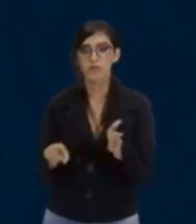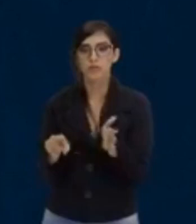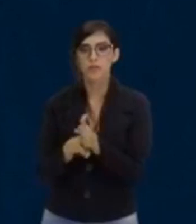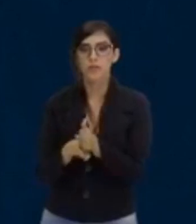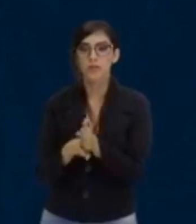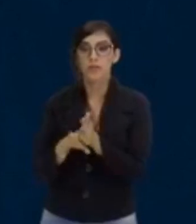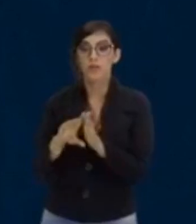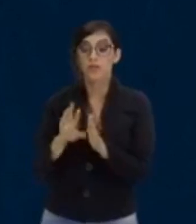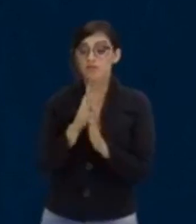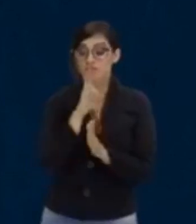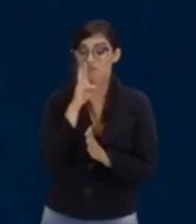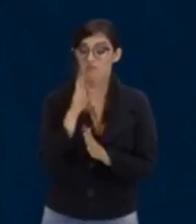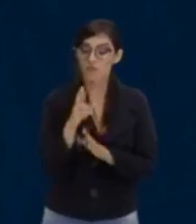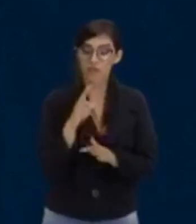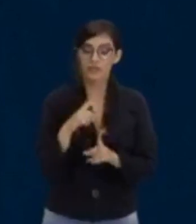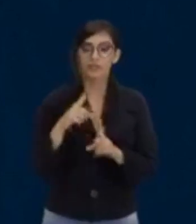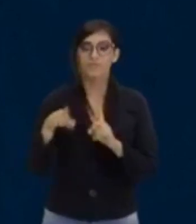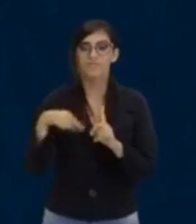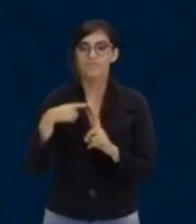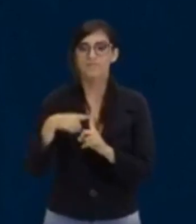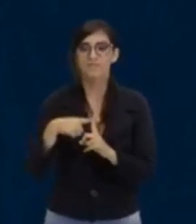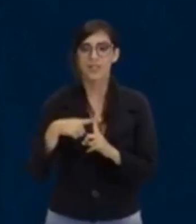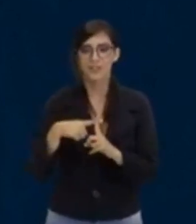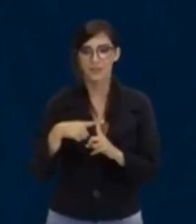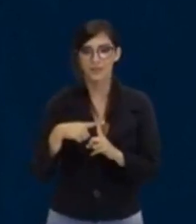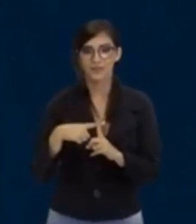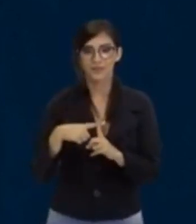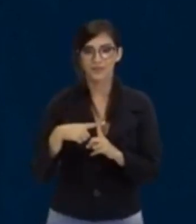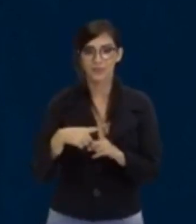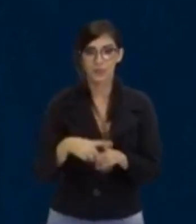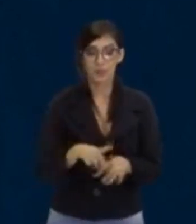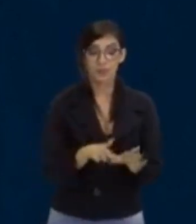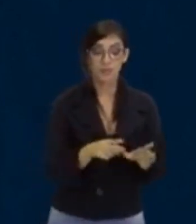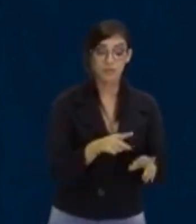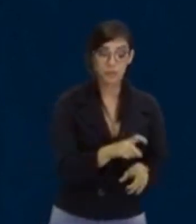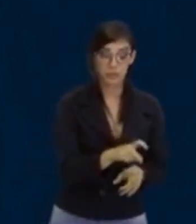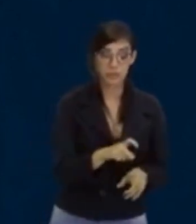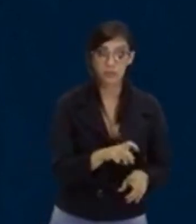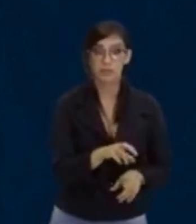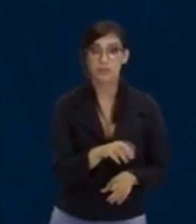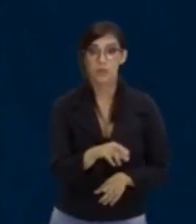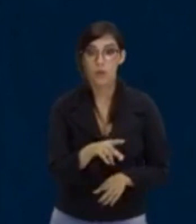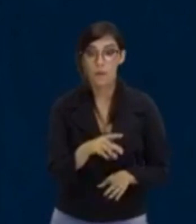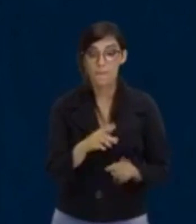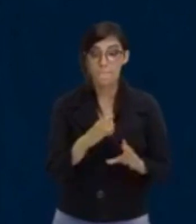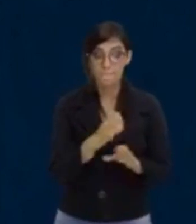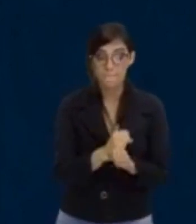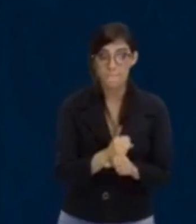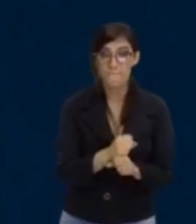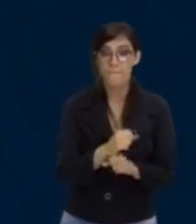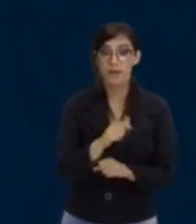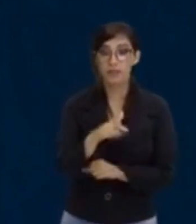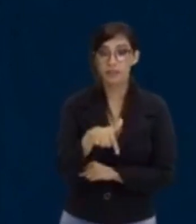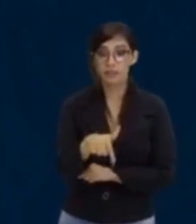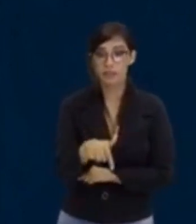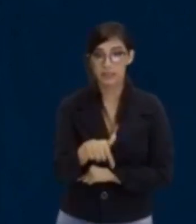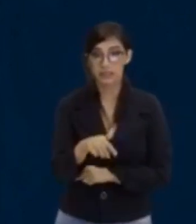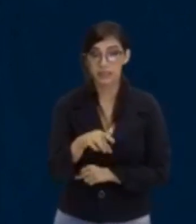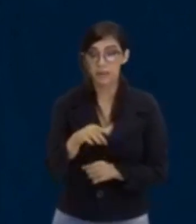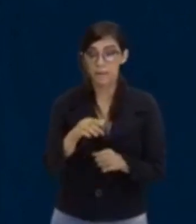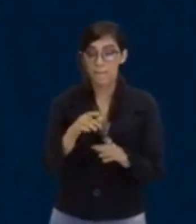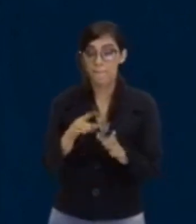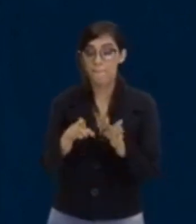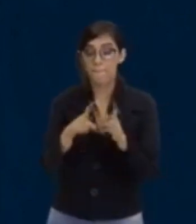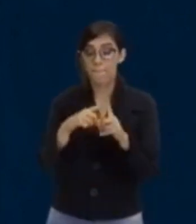menos, tu já falou aí que eu já ouvi daqui, vai dar o quê? Mais. 7, mais ou menos, que ainda está